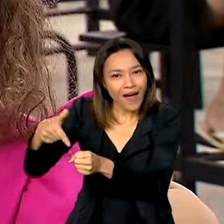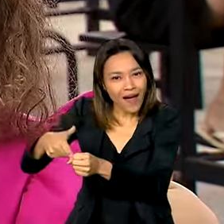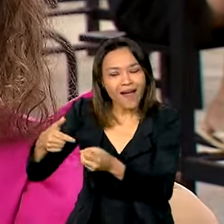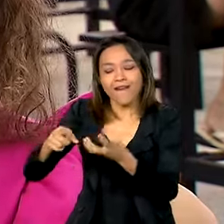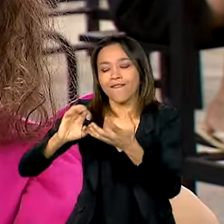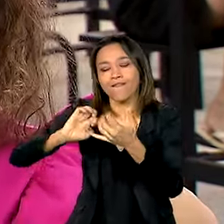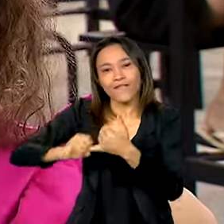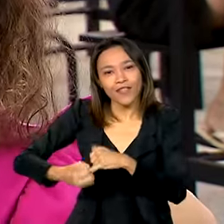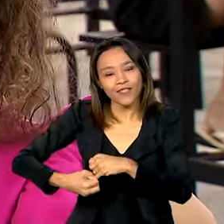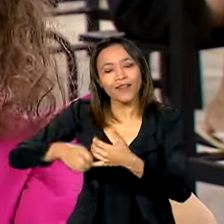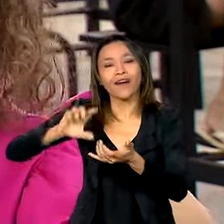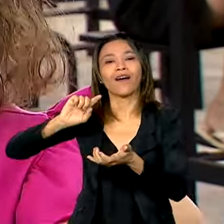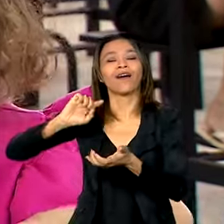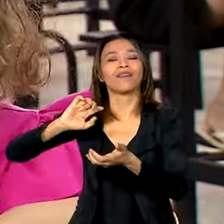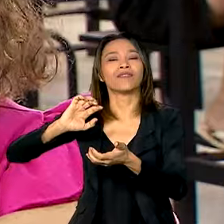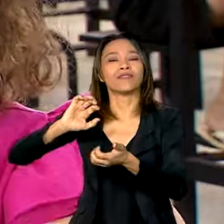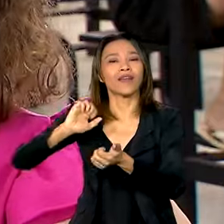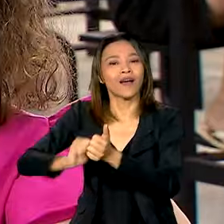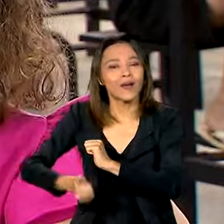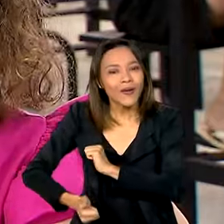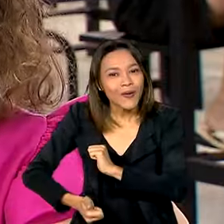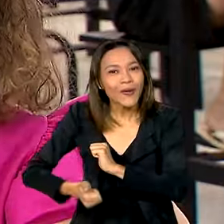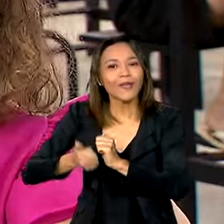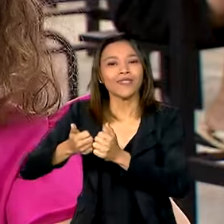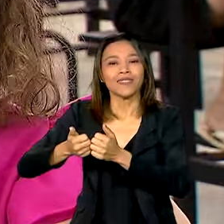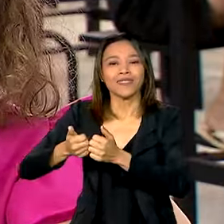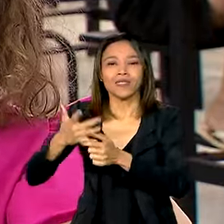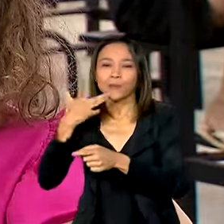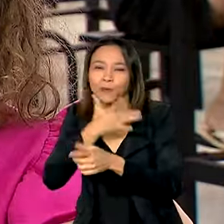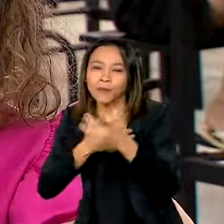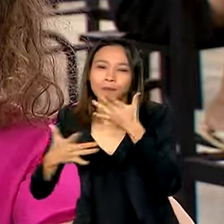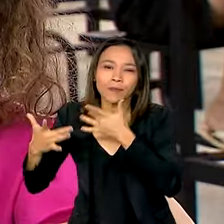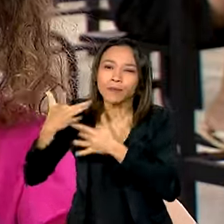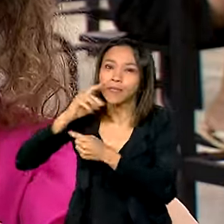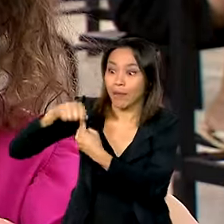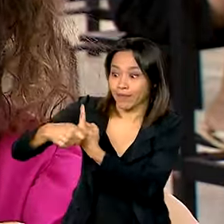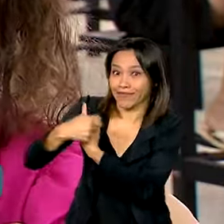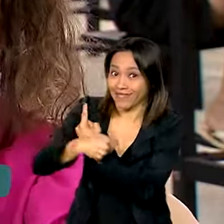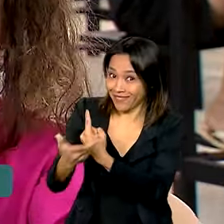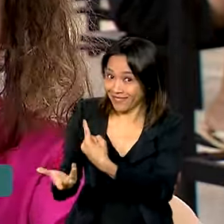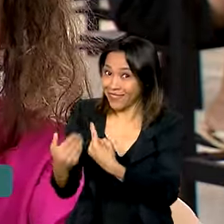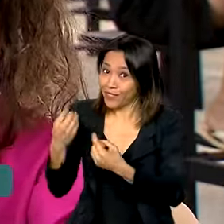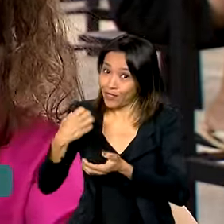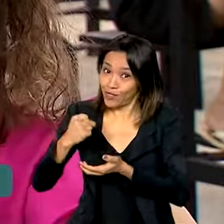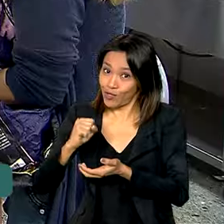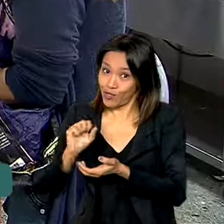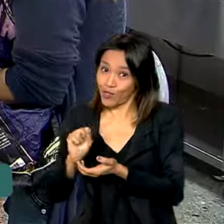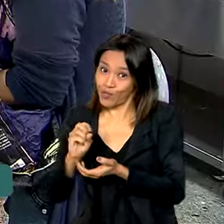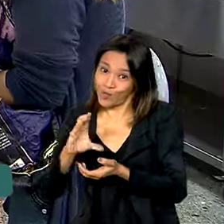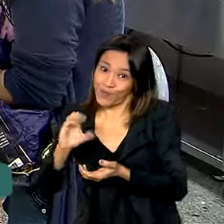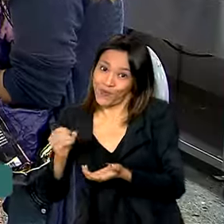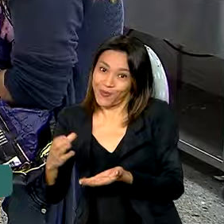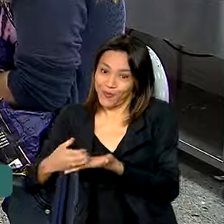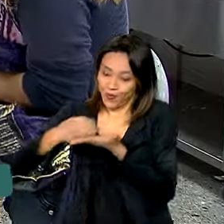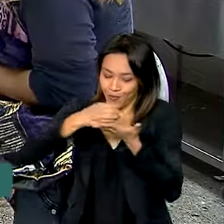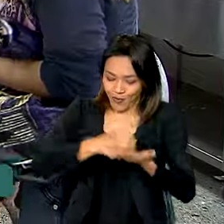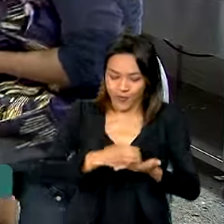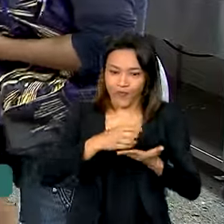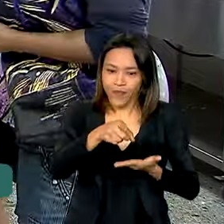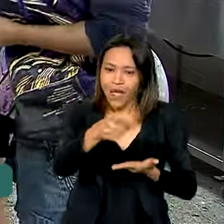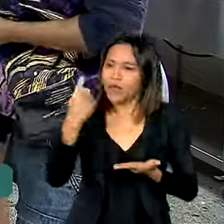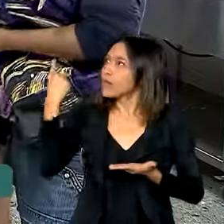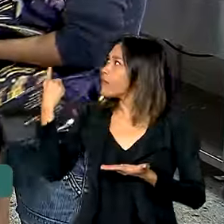feijão, arroz, uma sobremesa, que é a banana e o suco. É no restaurante